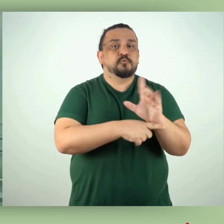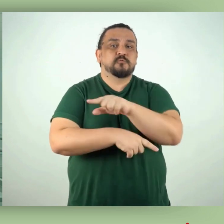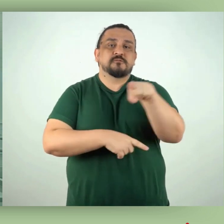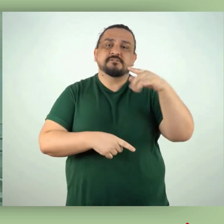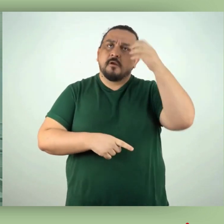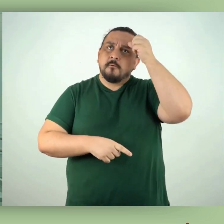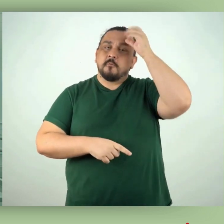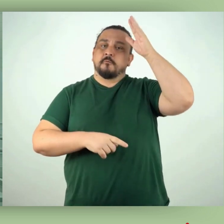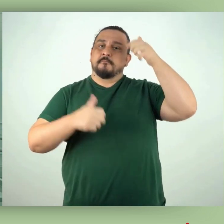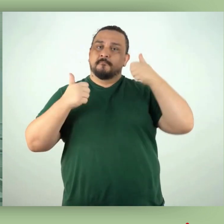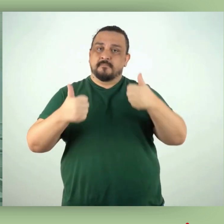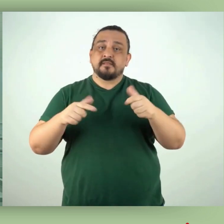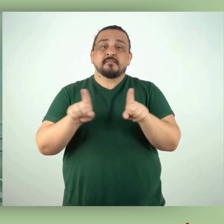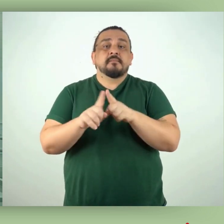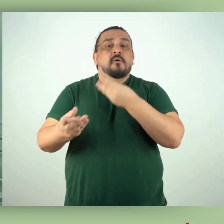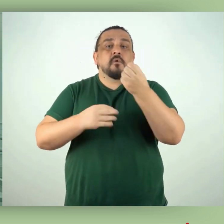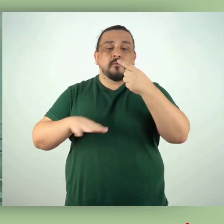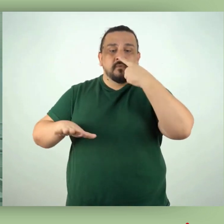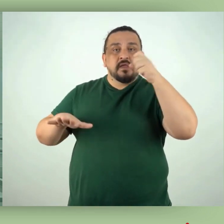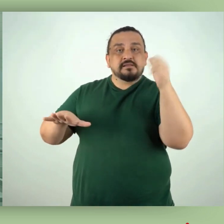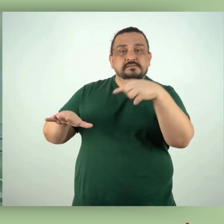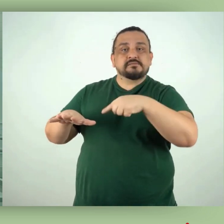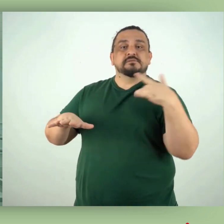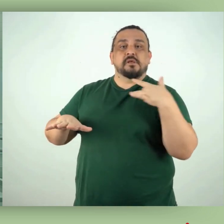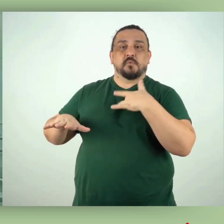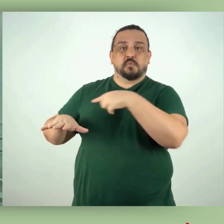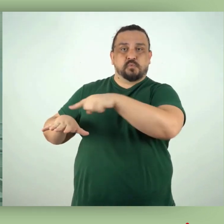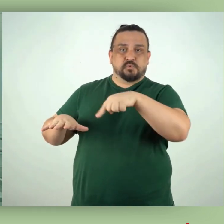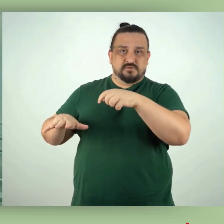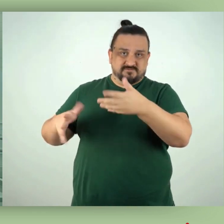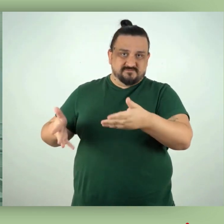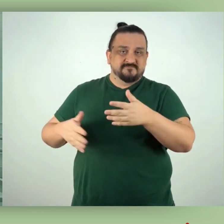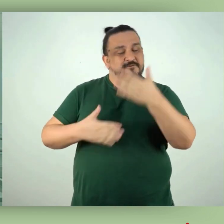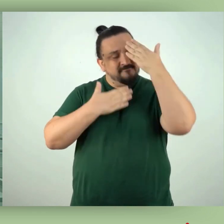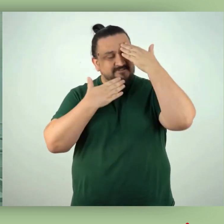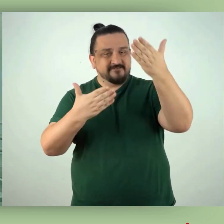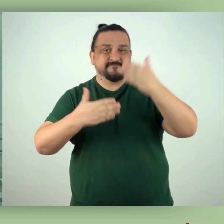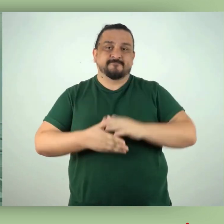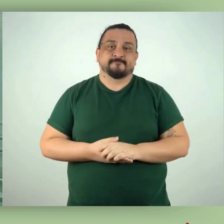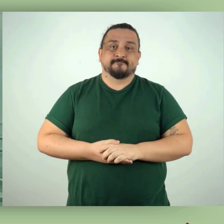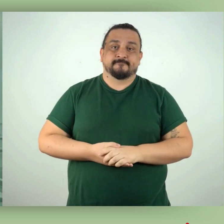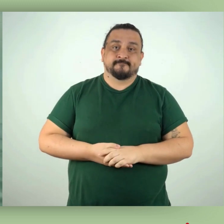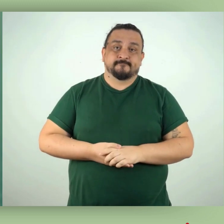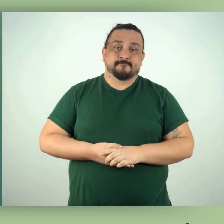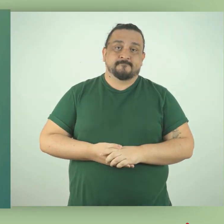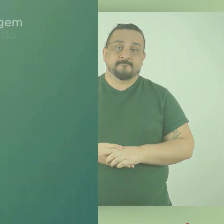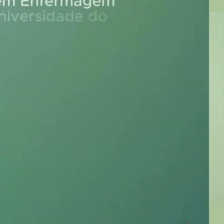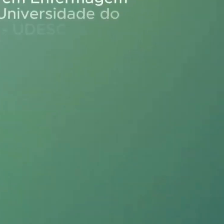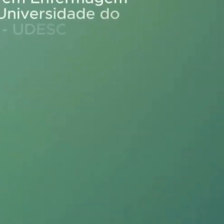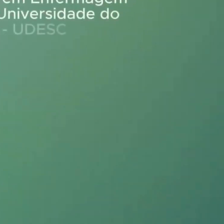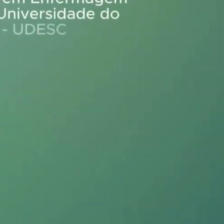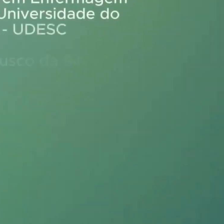tenha contribuído para seu conhecimento sobre os resíduos de serviços de saúde. Obrigada!